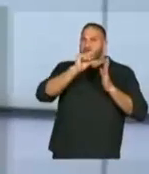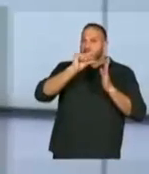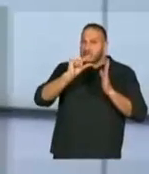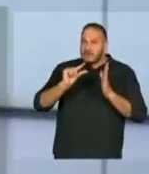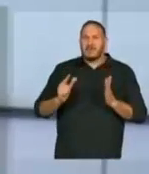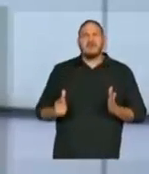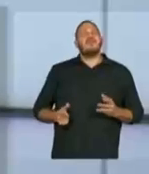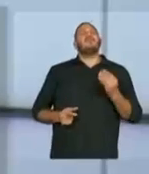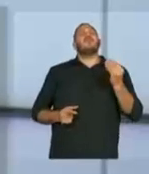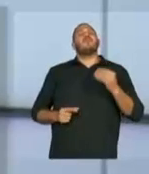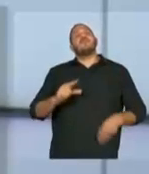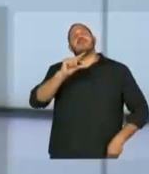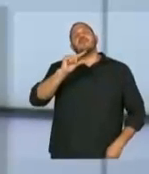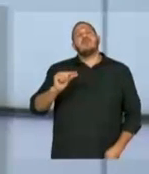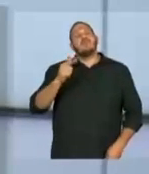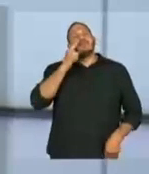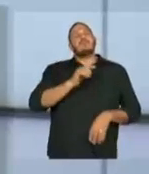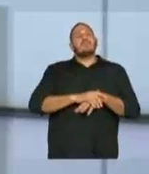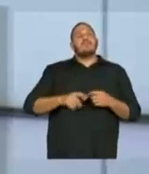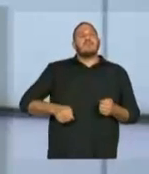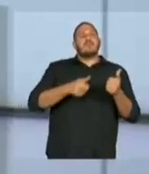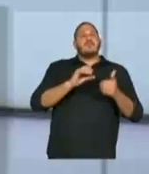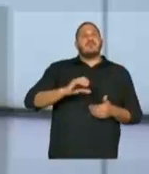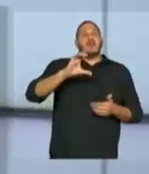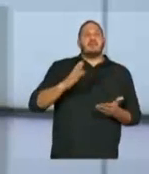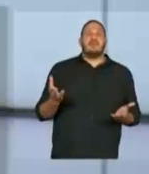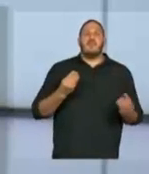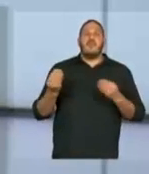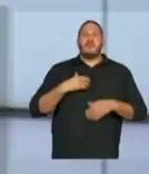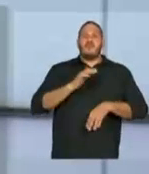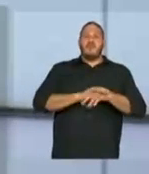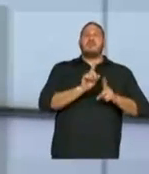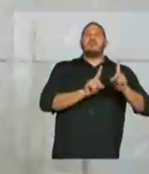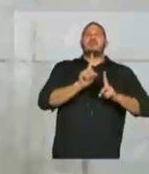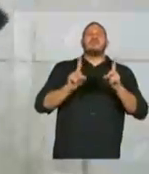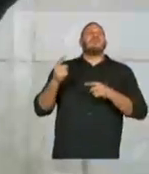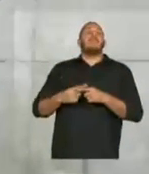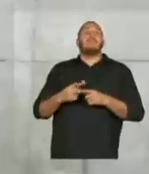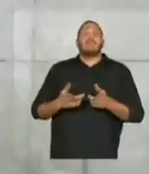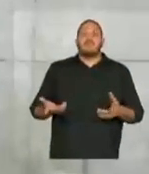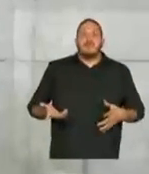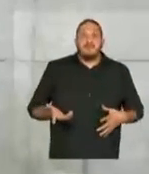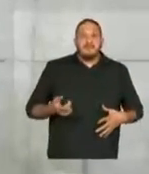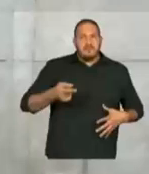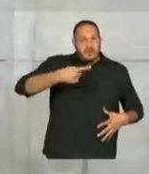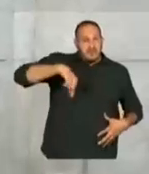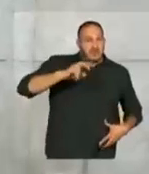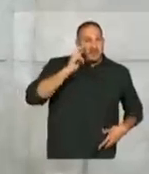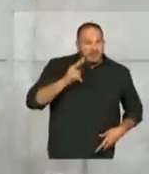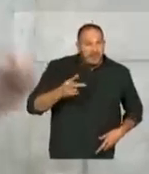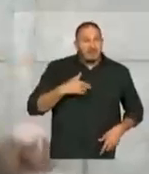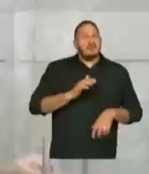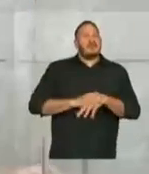E como é que está diminuindo, se a contribuição está aumentando conforme o gráfico passado? Por quê? Vejamos a